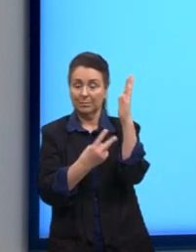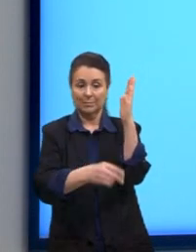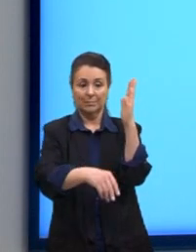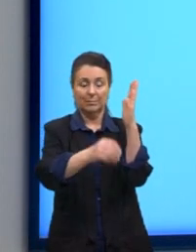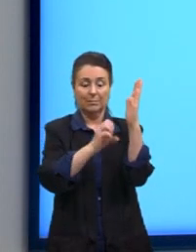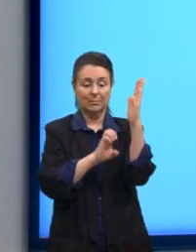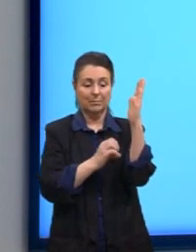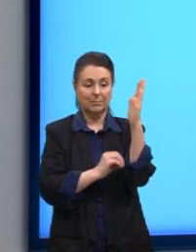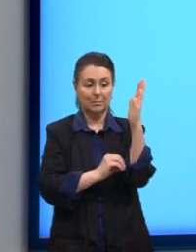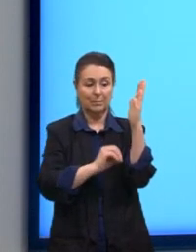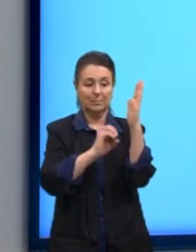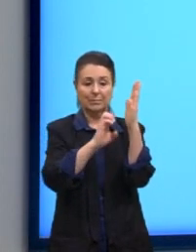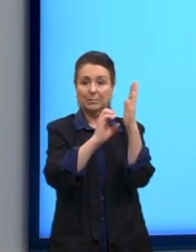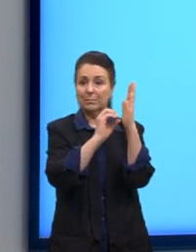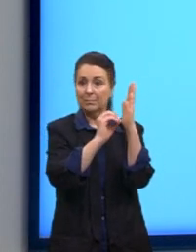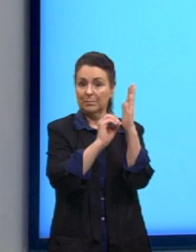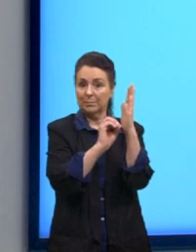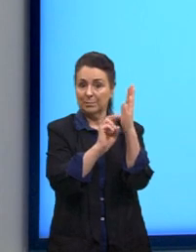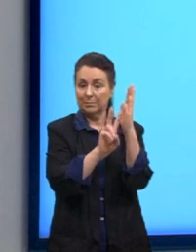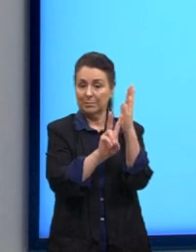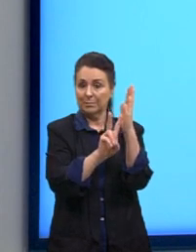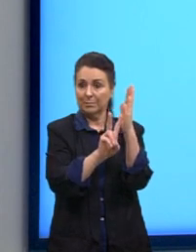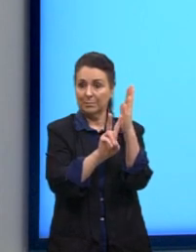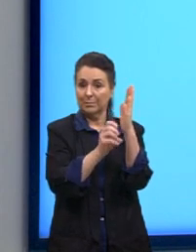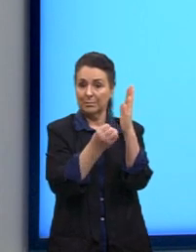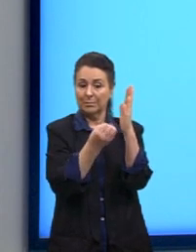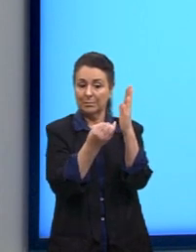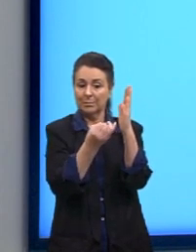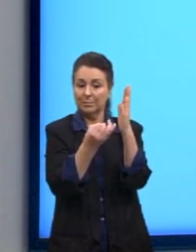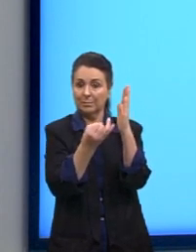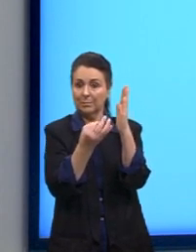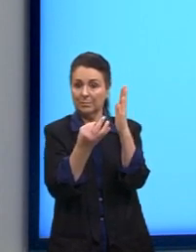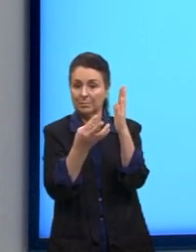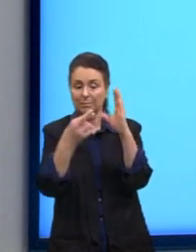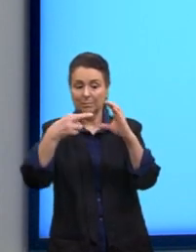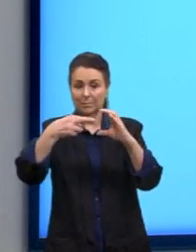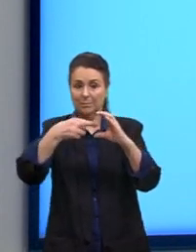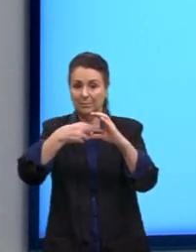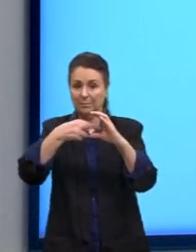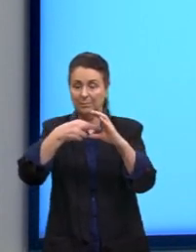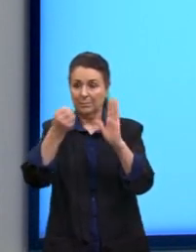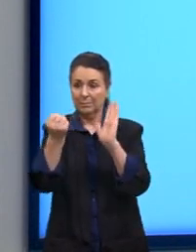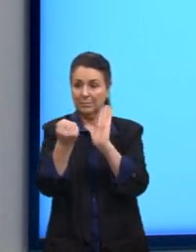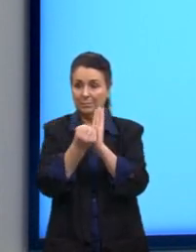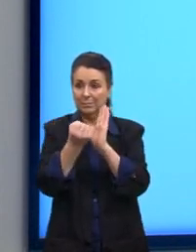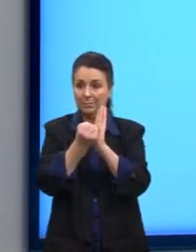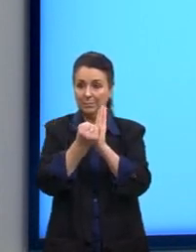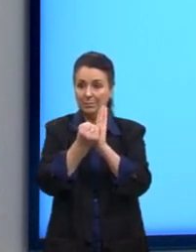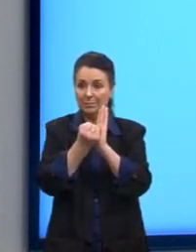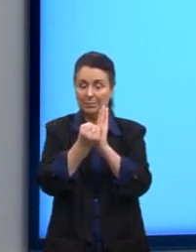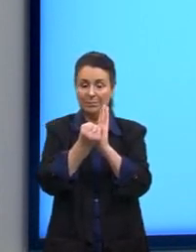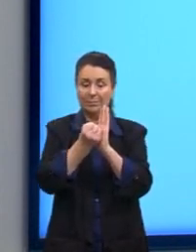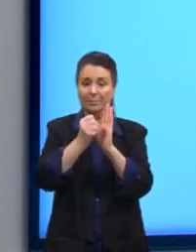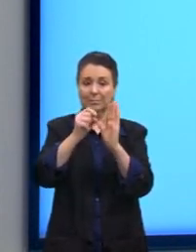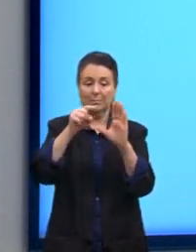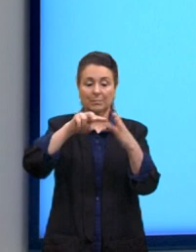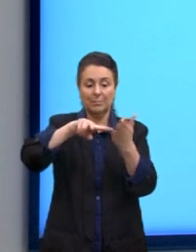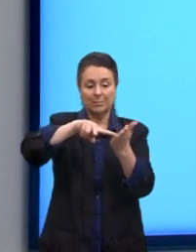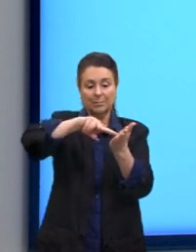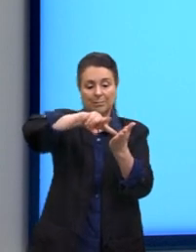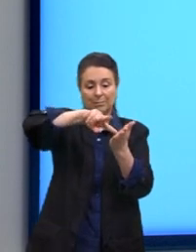E aí, nós vamos contar, né? Duas unidades ali de raio e marcar o pedacinho da circunferência.